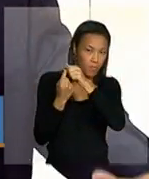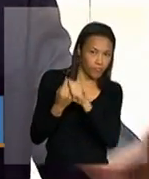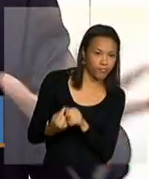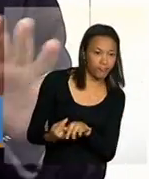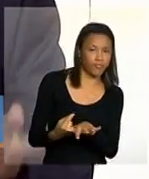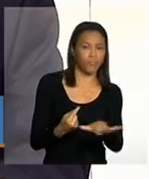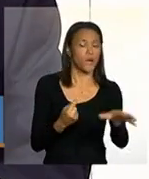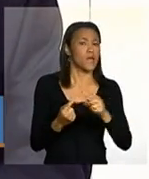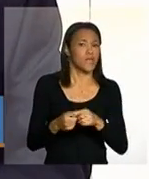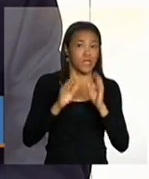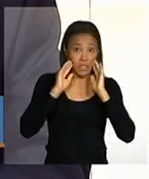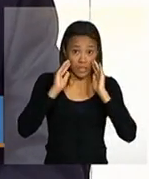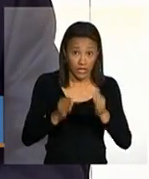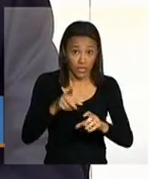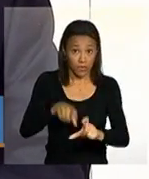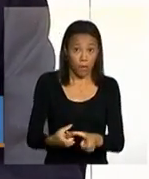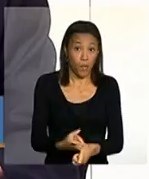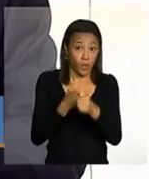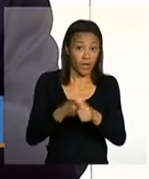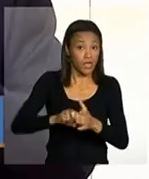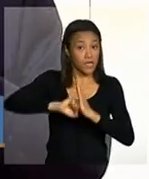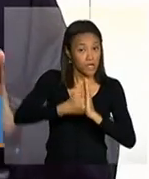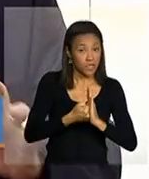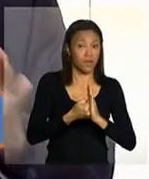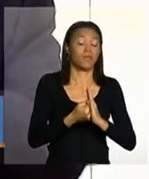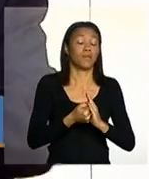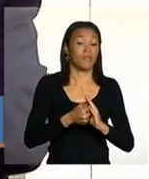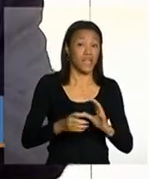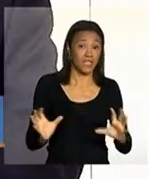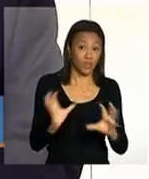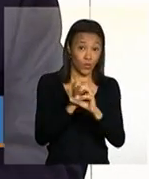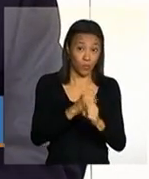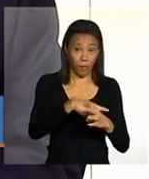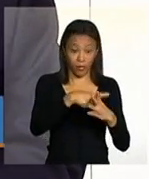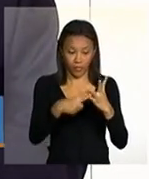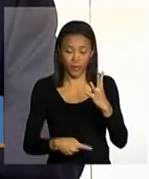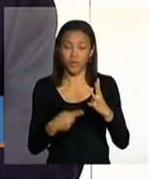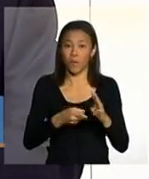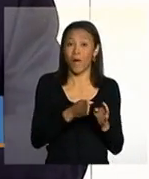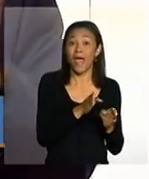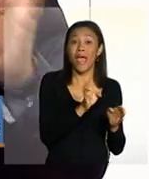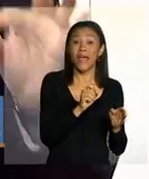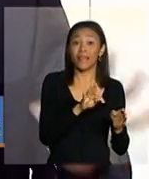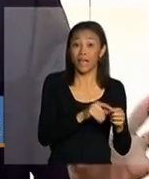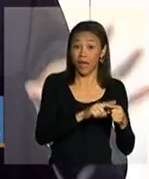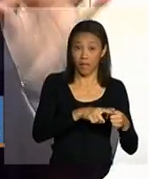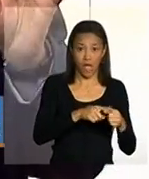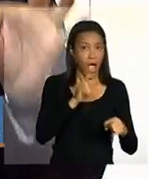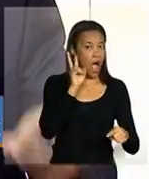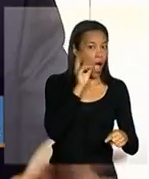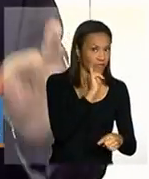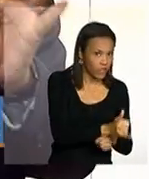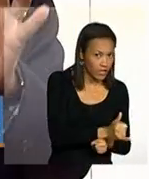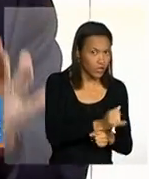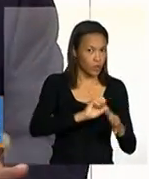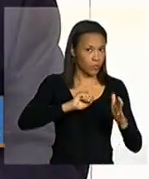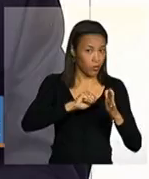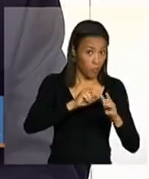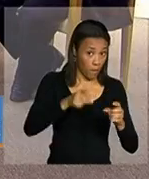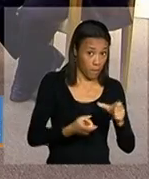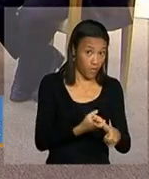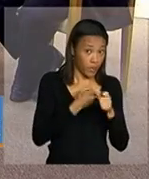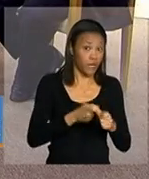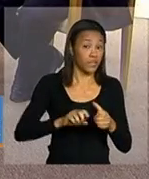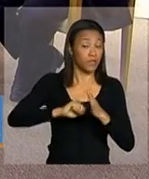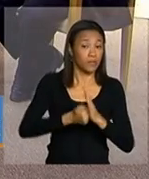advertência, bloqueio, suspensão e cancelamento. Esse conjunto de quatro etapas... Quais são? Advertência, bloqueio, suspensão